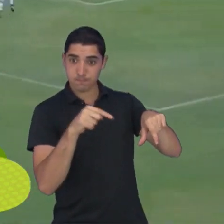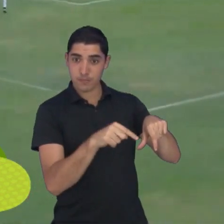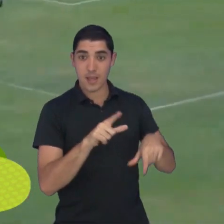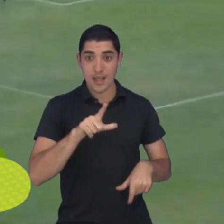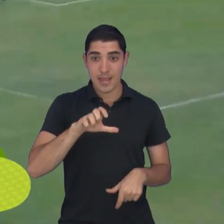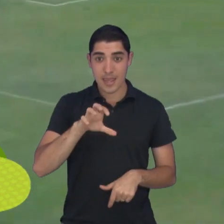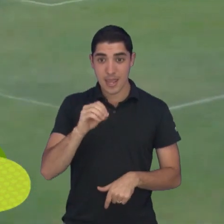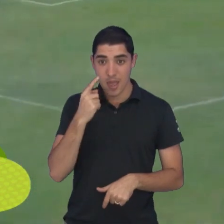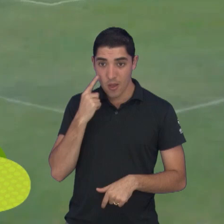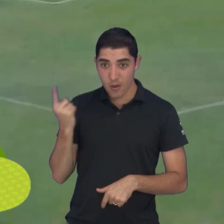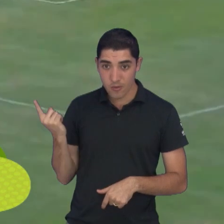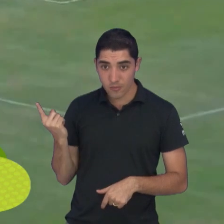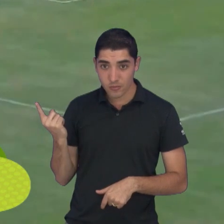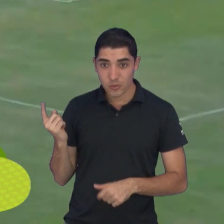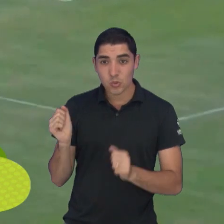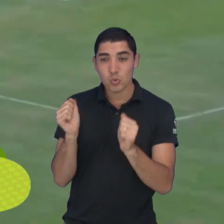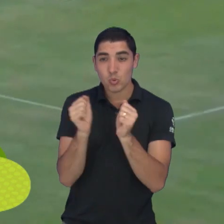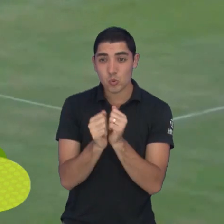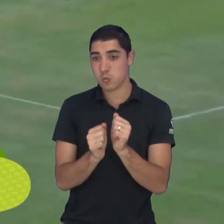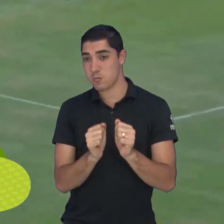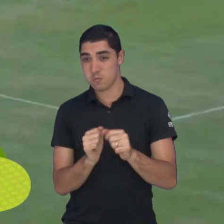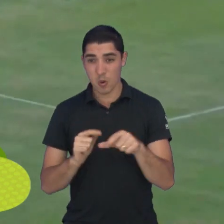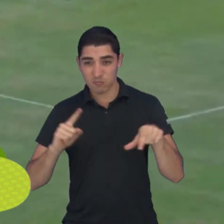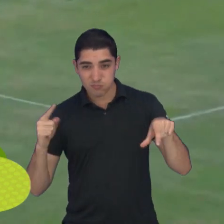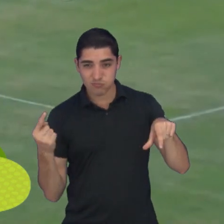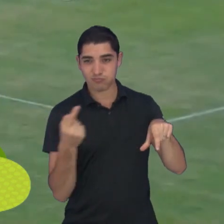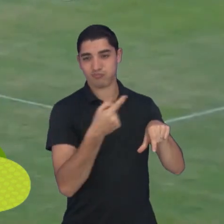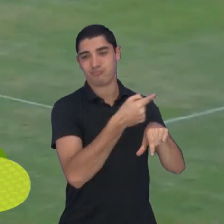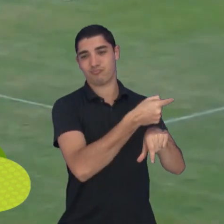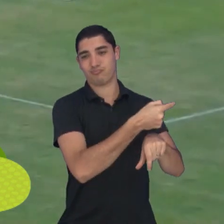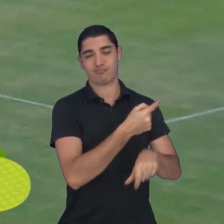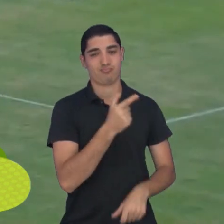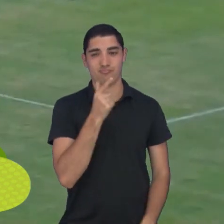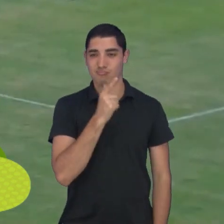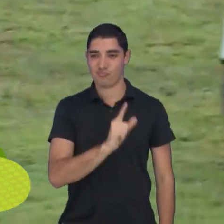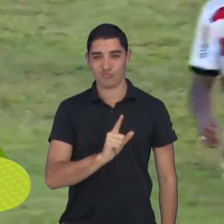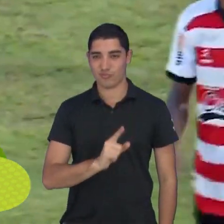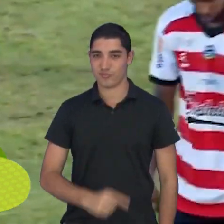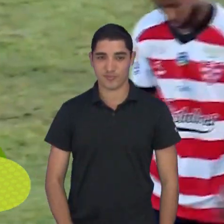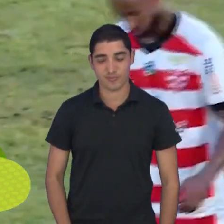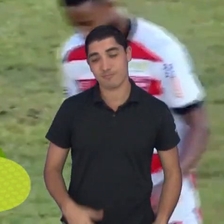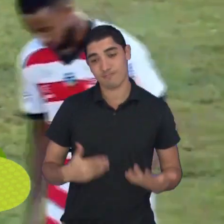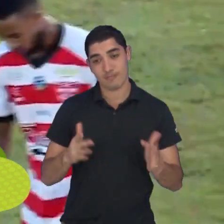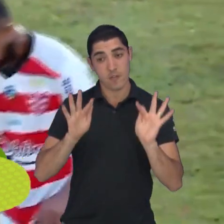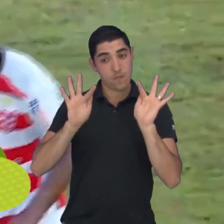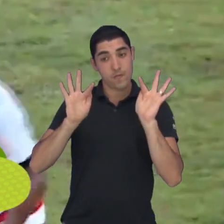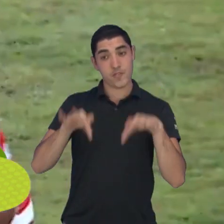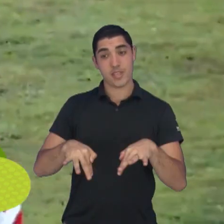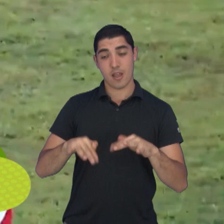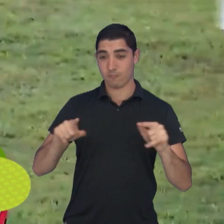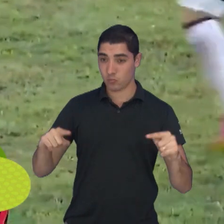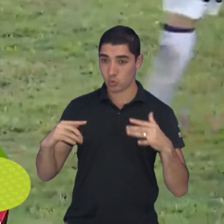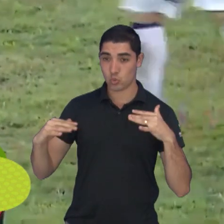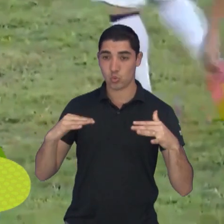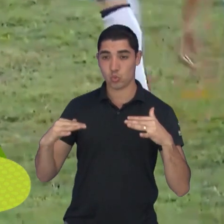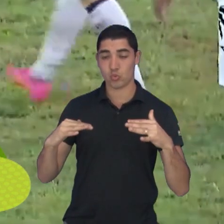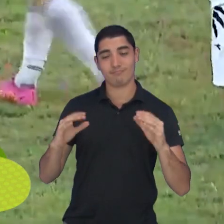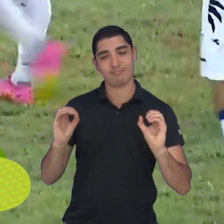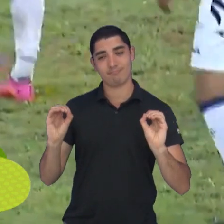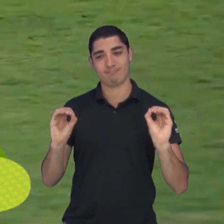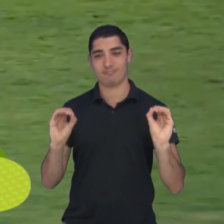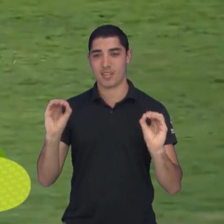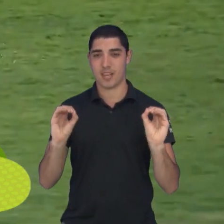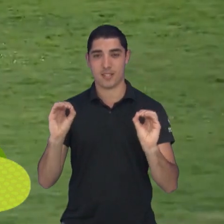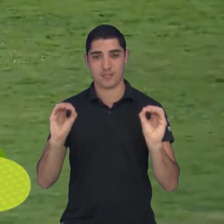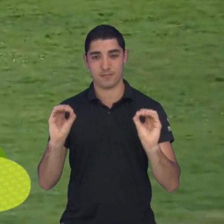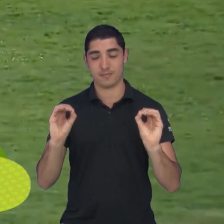Govo e Caio César subiram juntos e o cabeceio de Caio saiu sem direção. Final de jogo em Lins. Ninguém alterou o